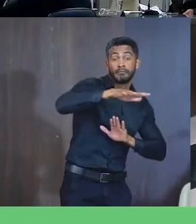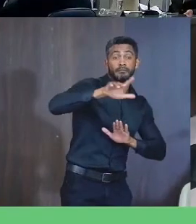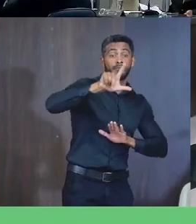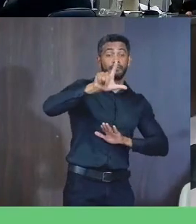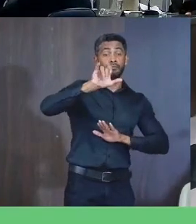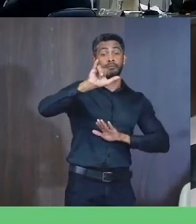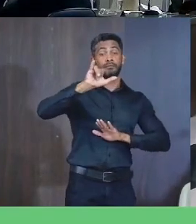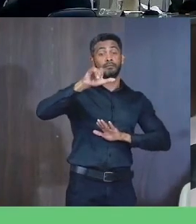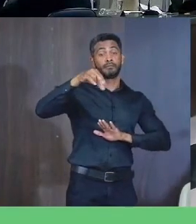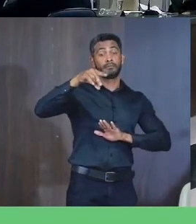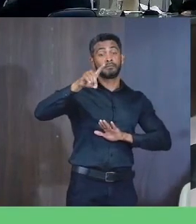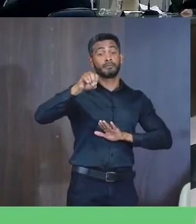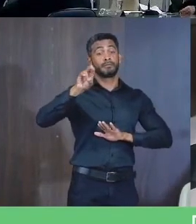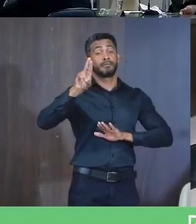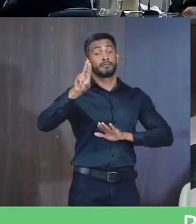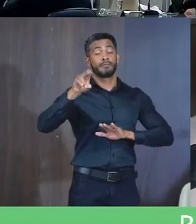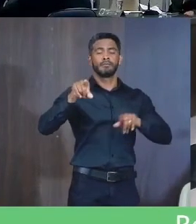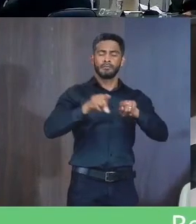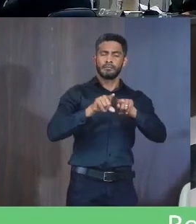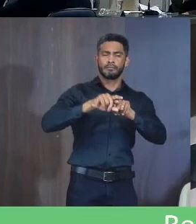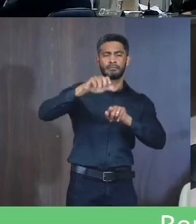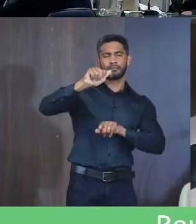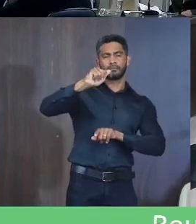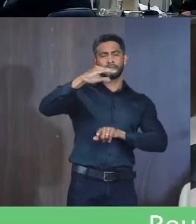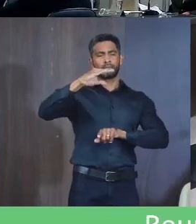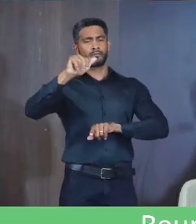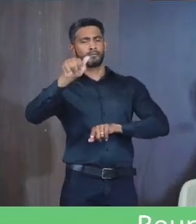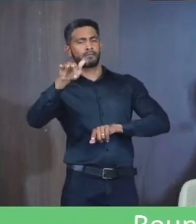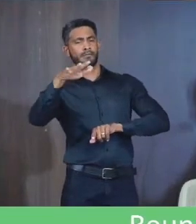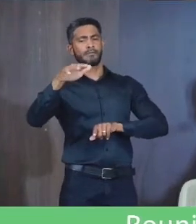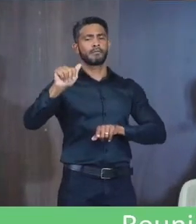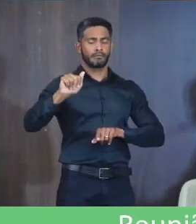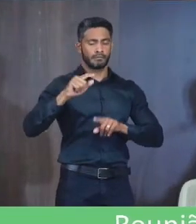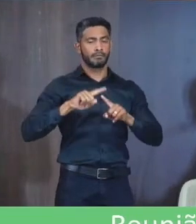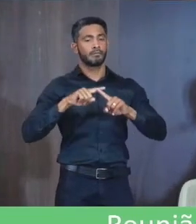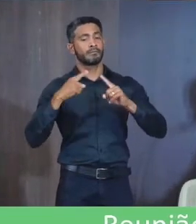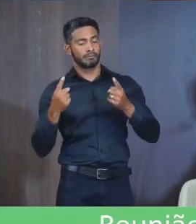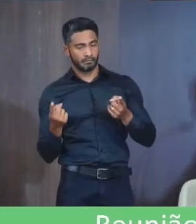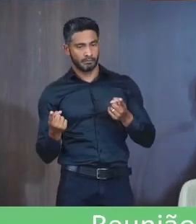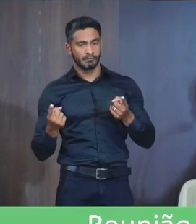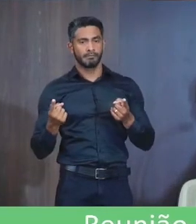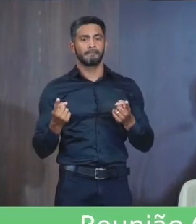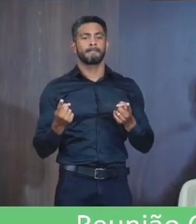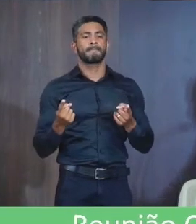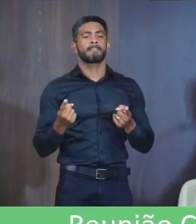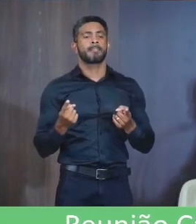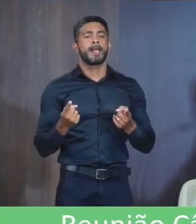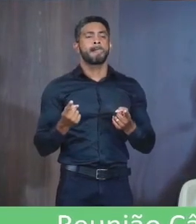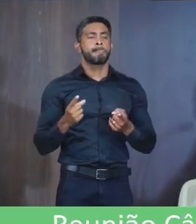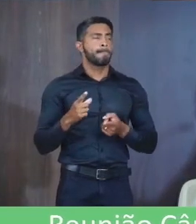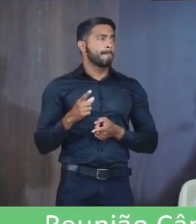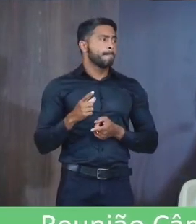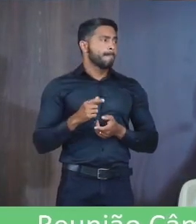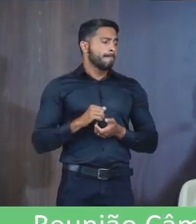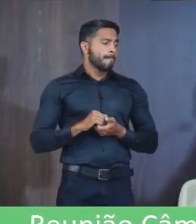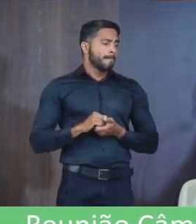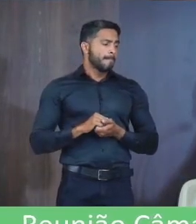Lindou E também Ali do Acácias Que muito merece Mas por ora O que a gente